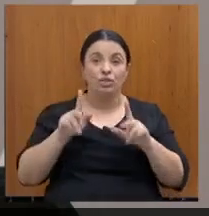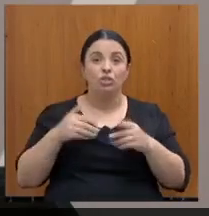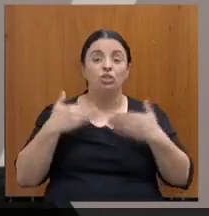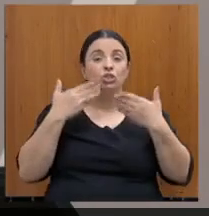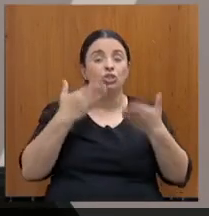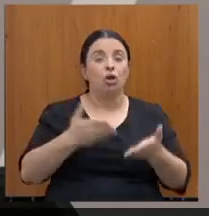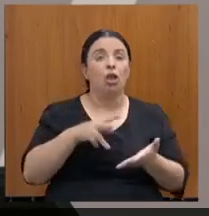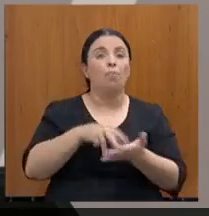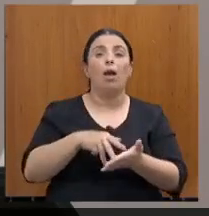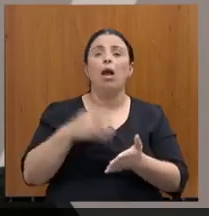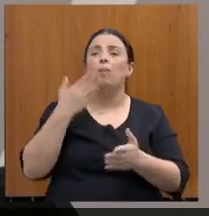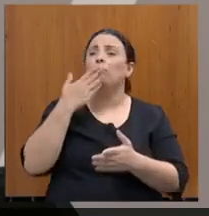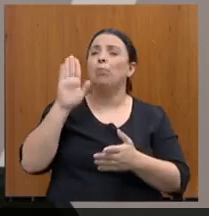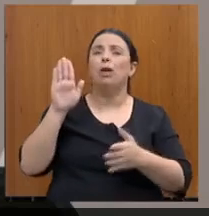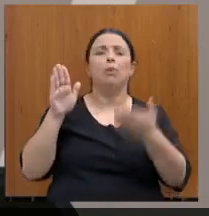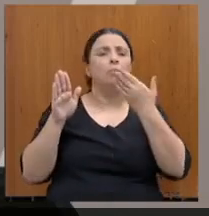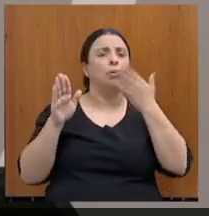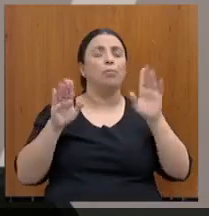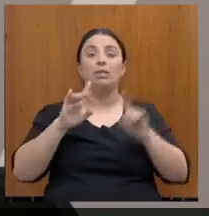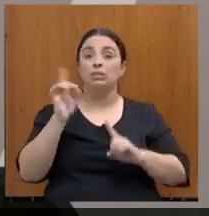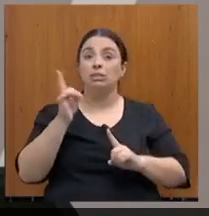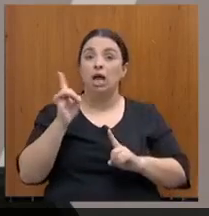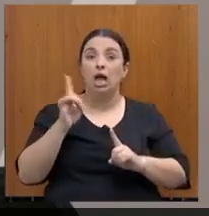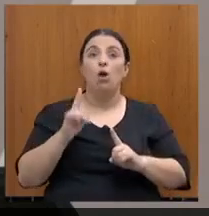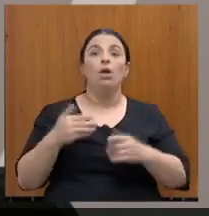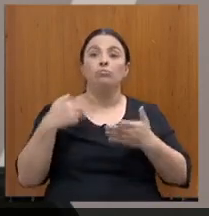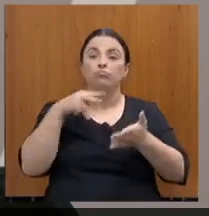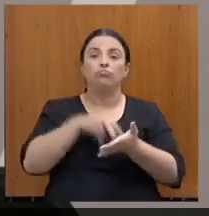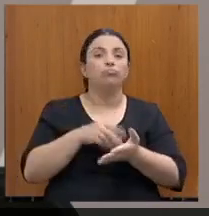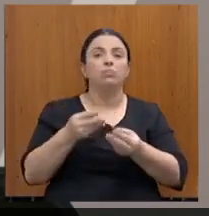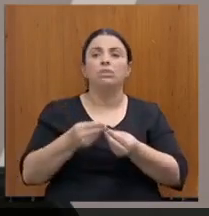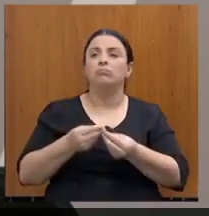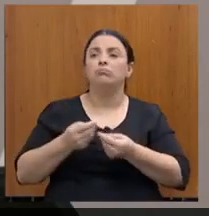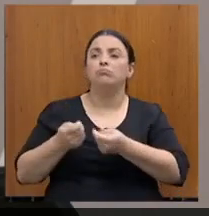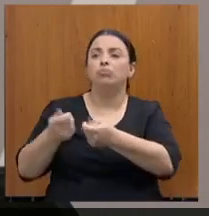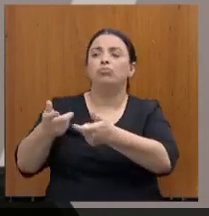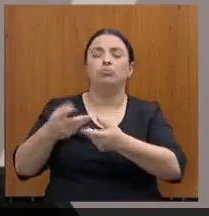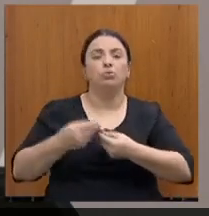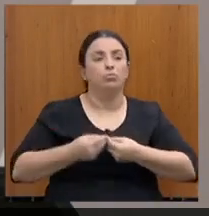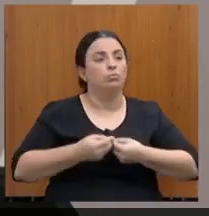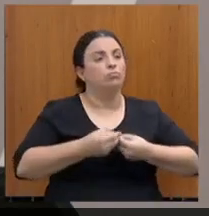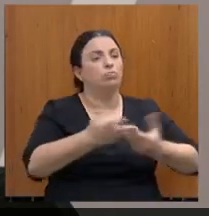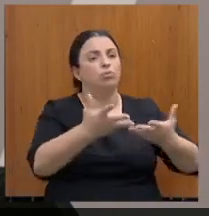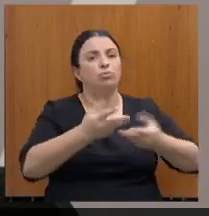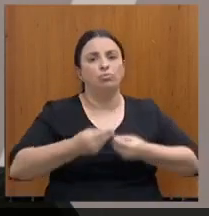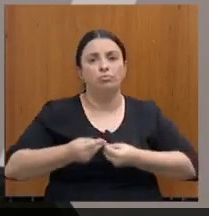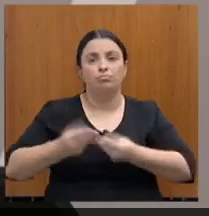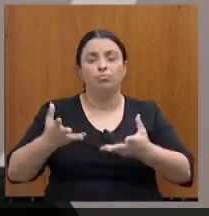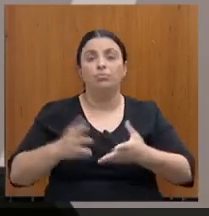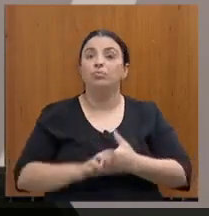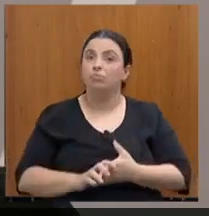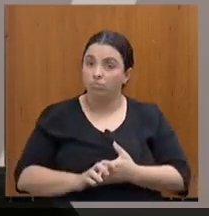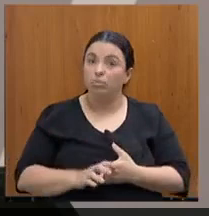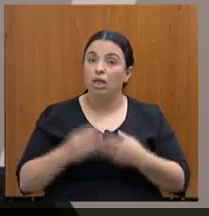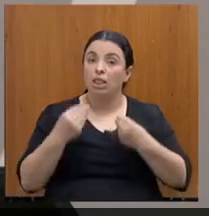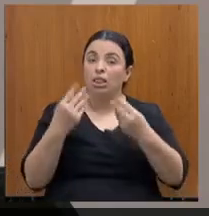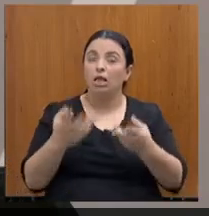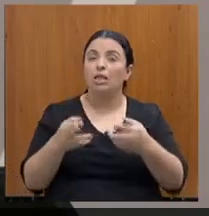presente fazendo anúncios, fazendo entrega, efetivamente devolvendo o voto de esperança em resultado.